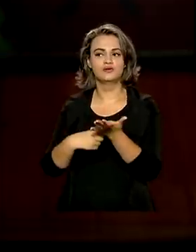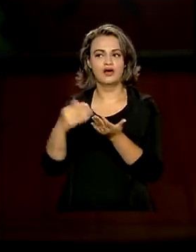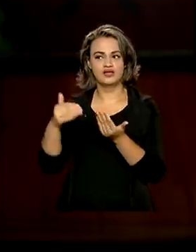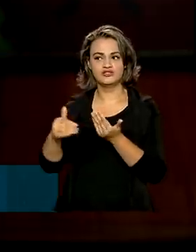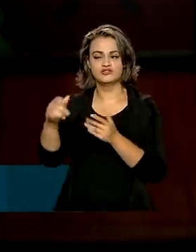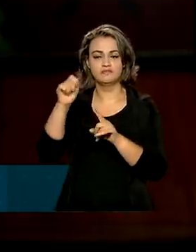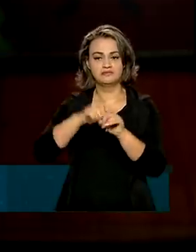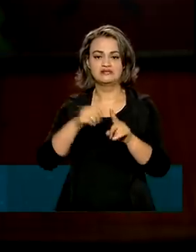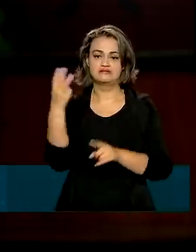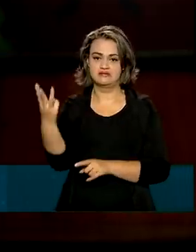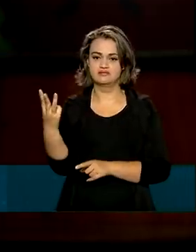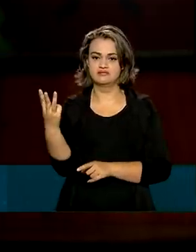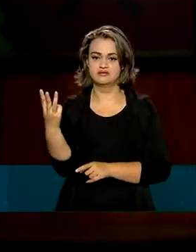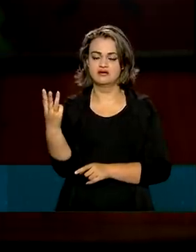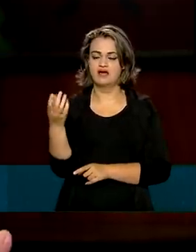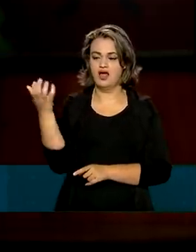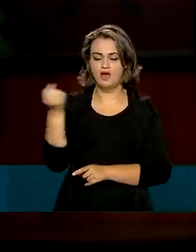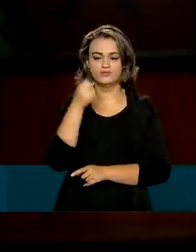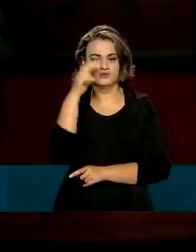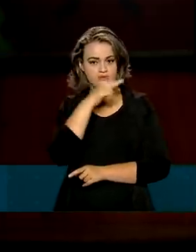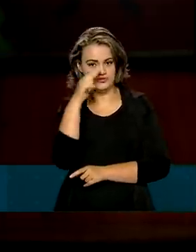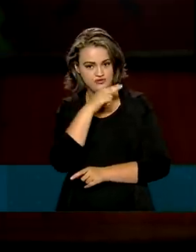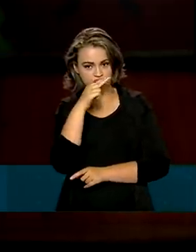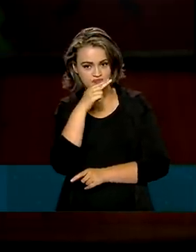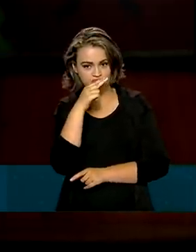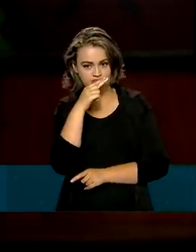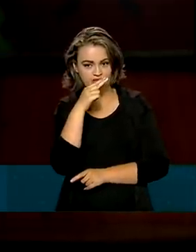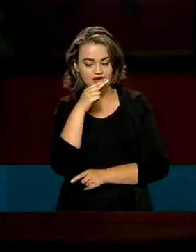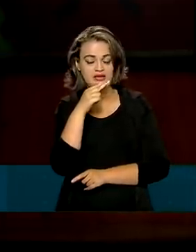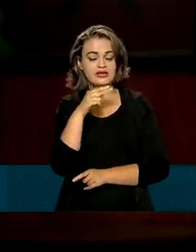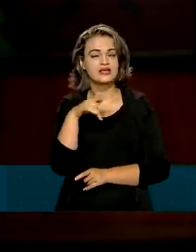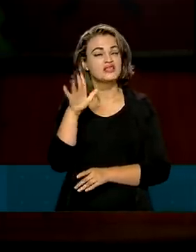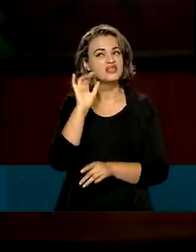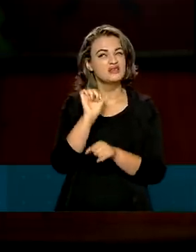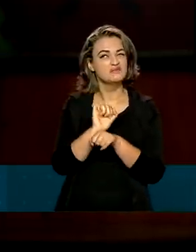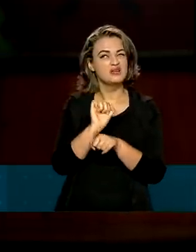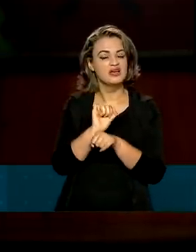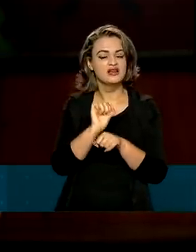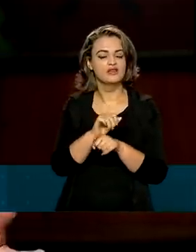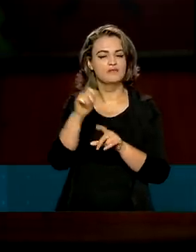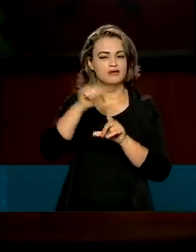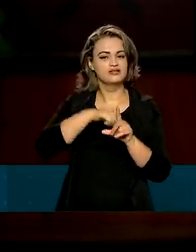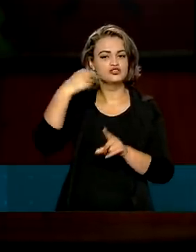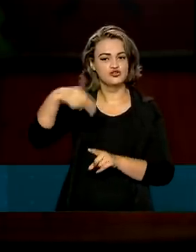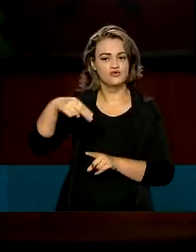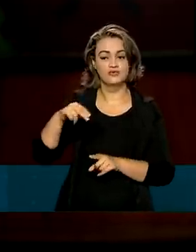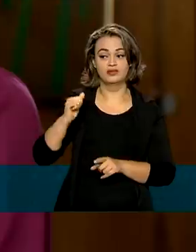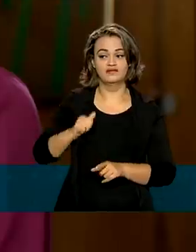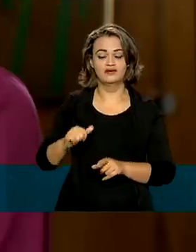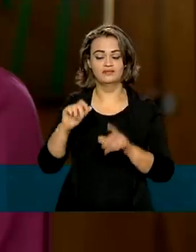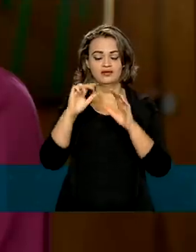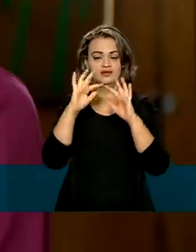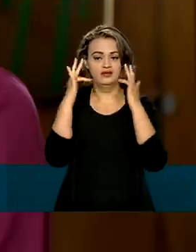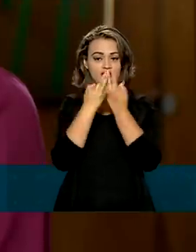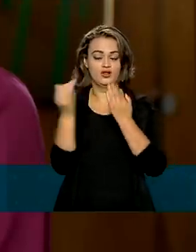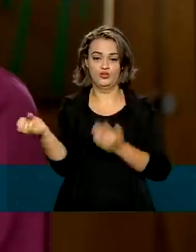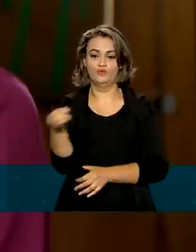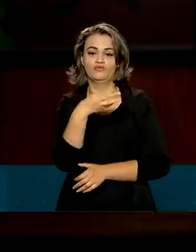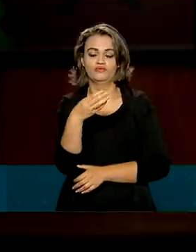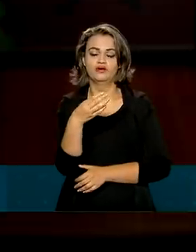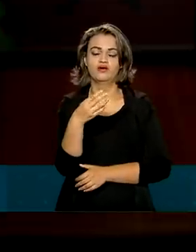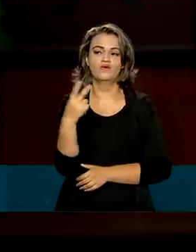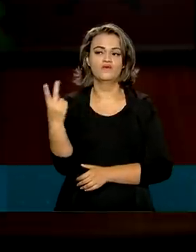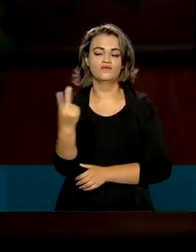três meses, o auxílio emergencial. Pretendemos, em novembro, já ter um novo Bolsa Família. O valor